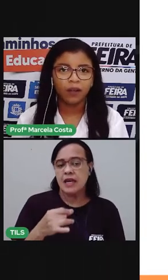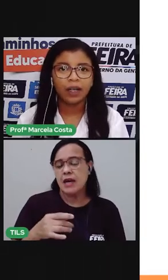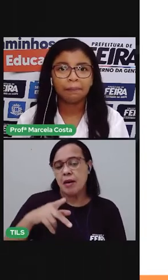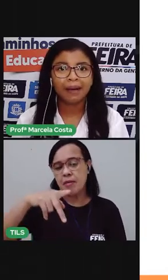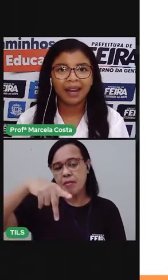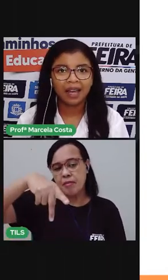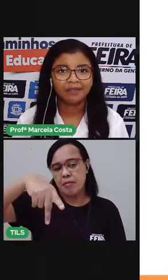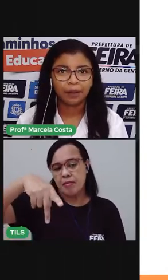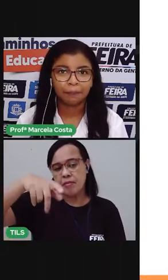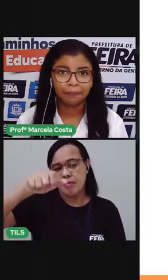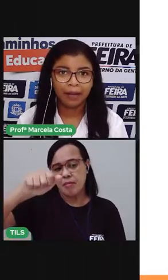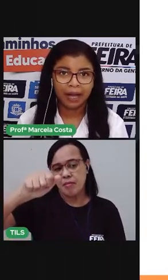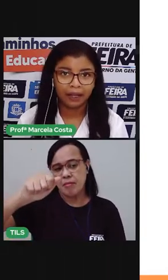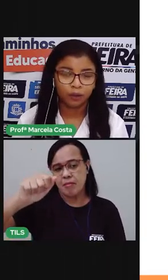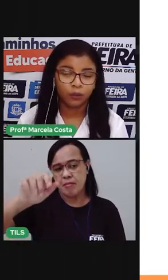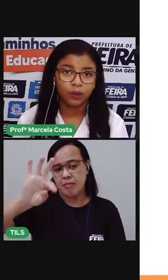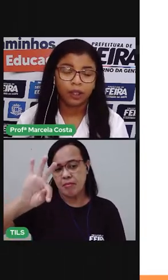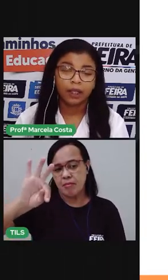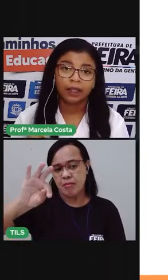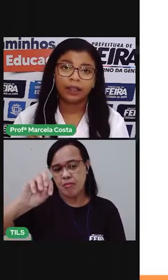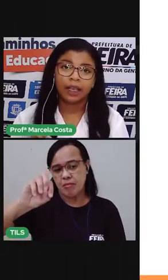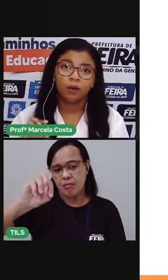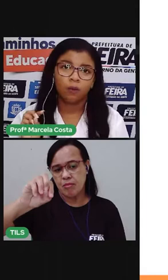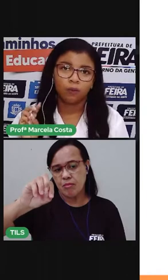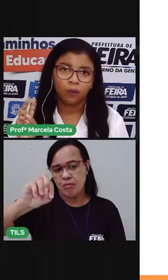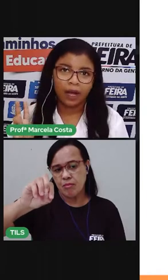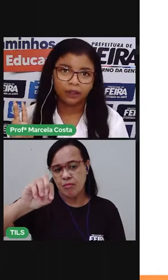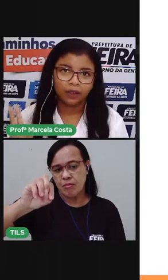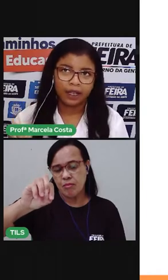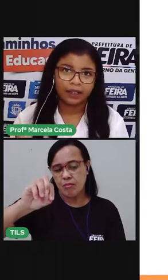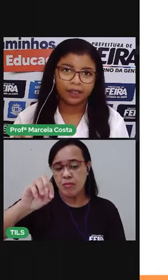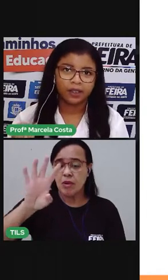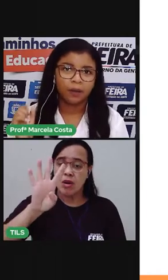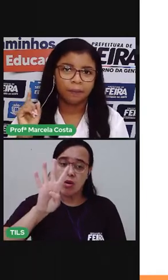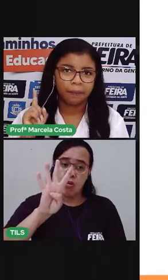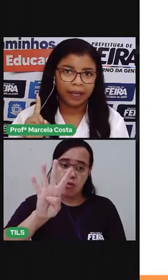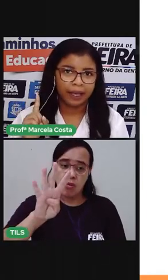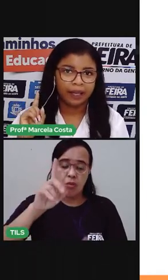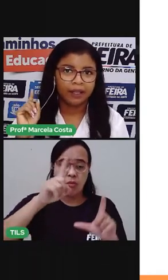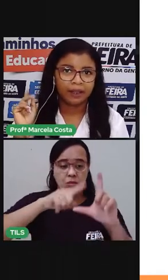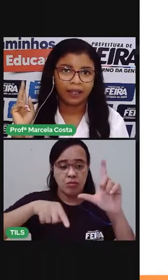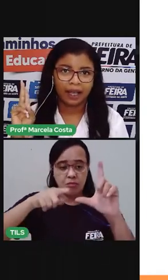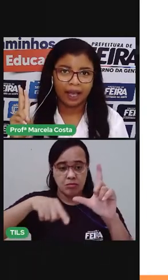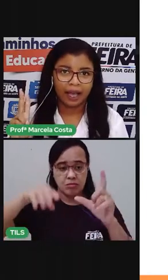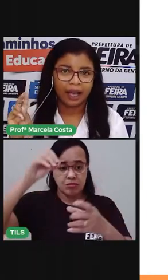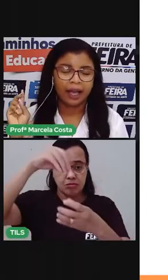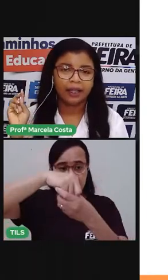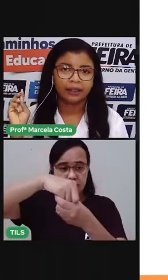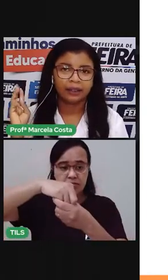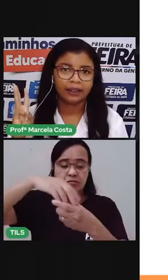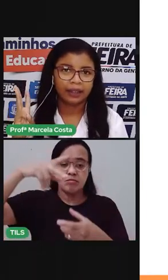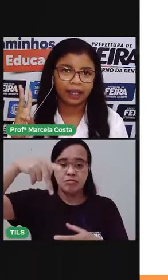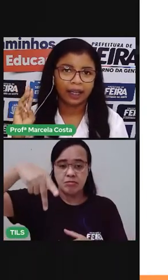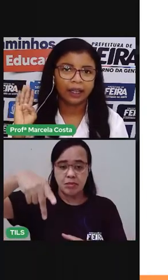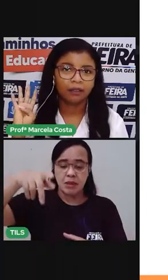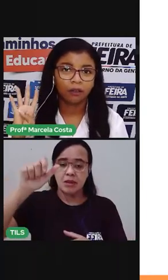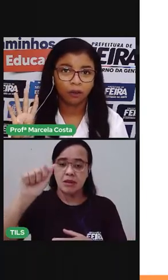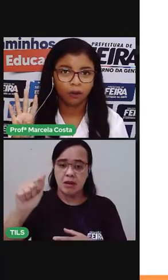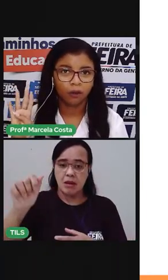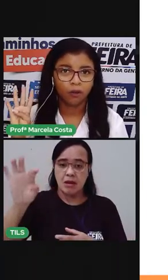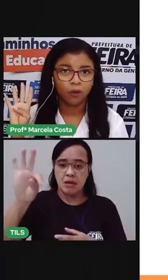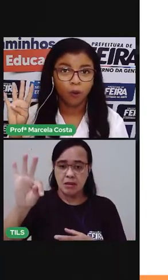Olha a palavra pato. Tem quatro letras, p, a, t,